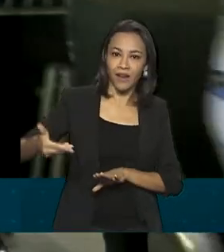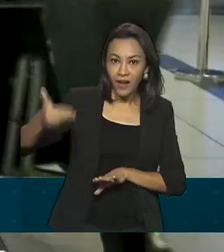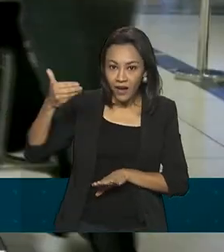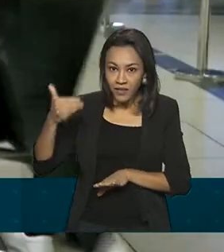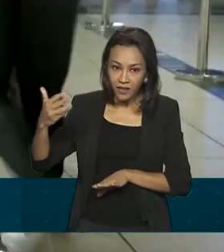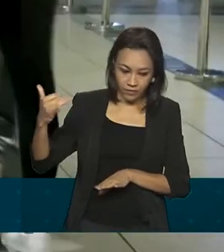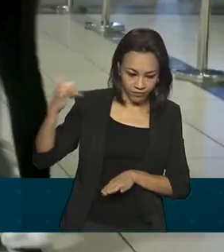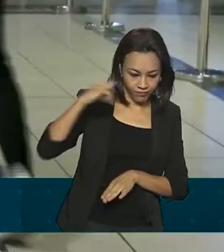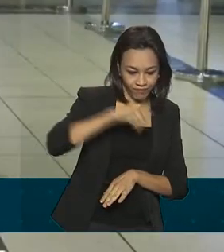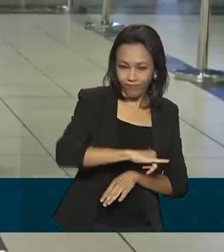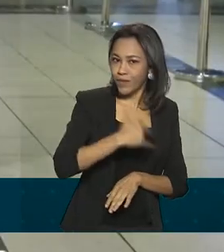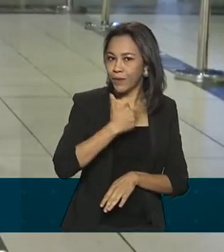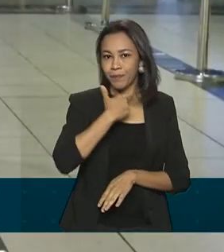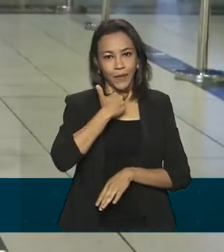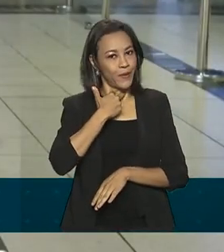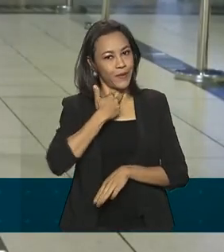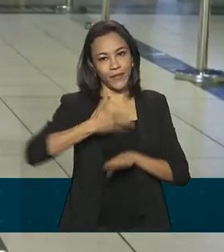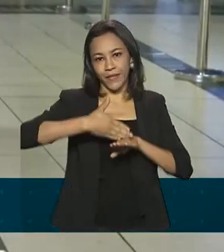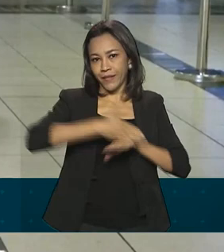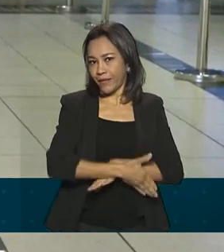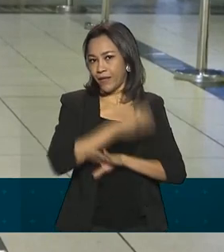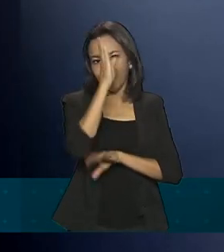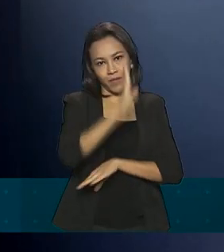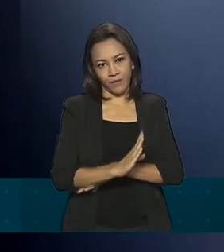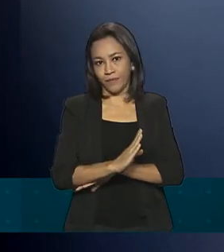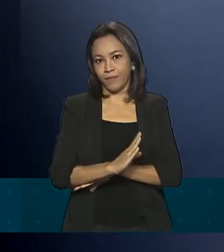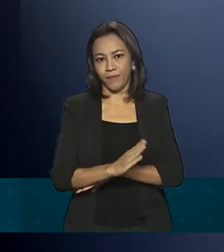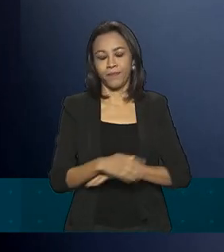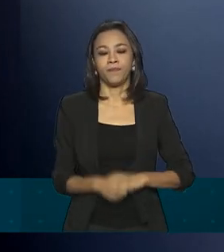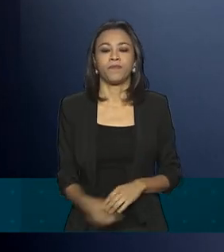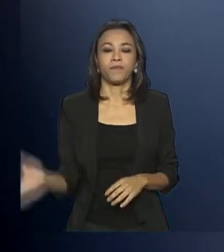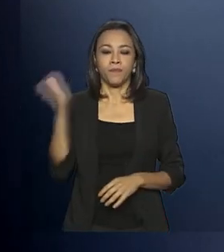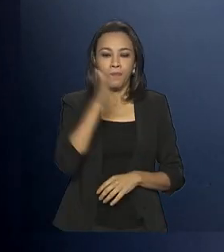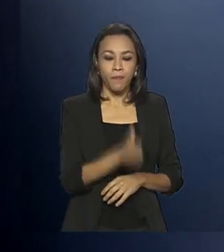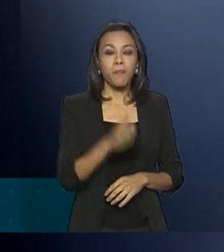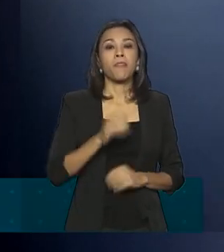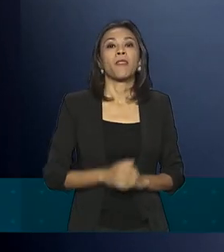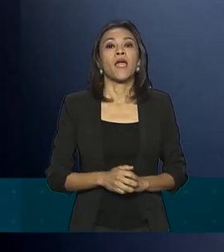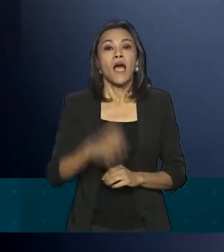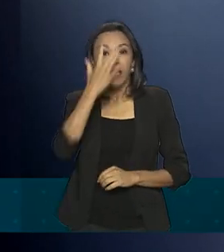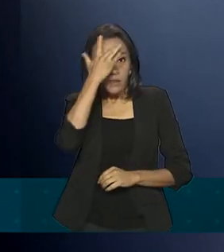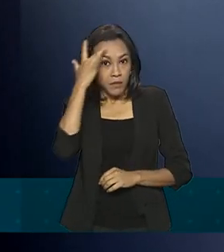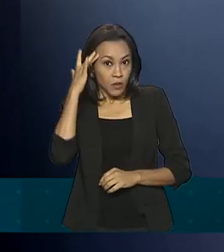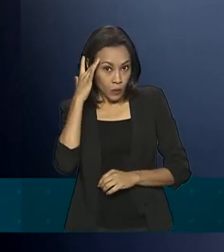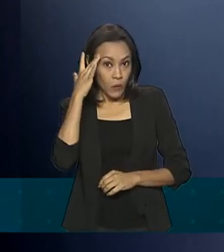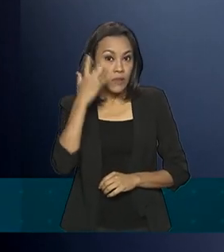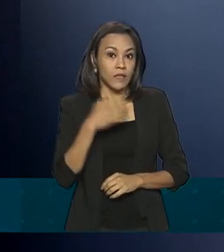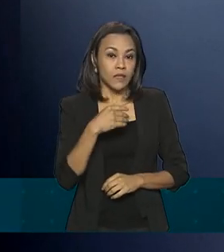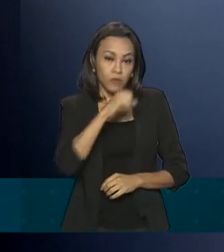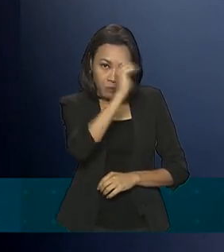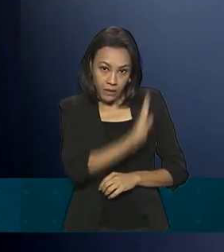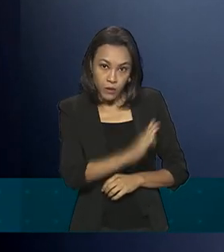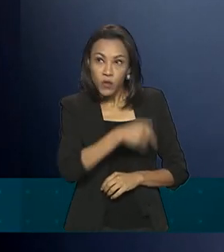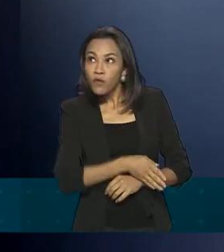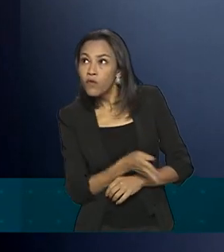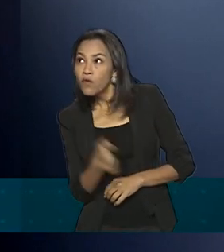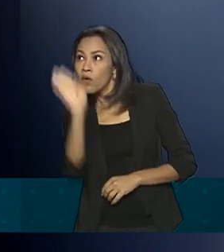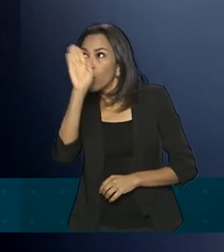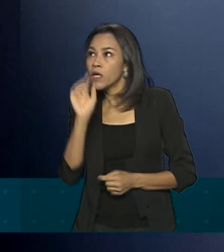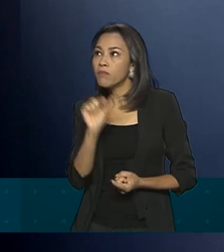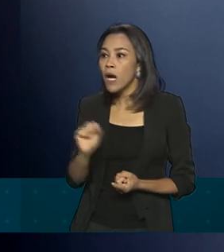do embarque também não podem entrar no Brasil. Os brasileiros que tenham estado em um dos seis países africanos